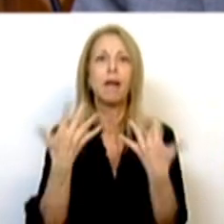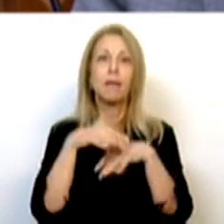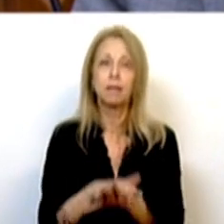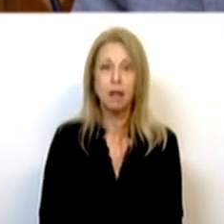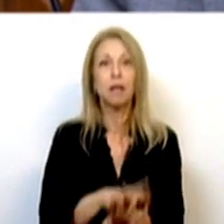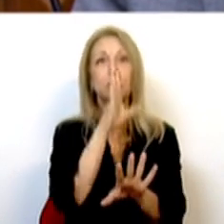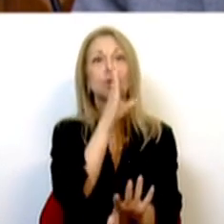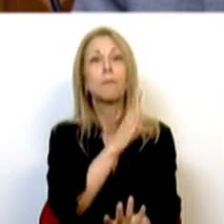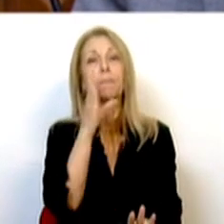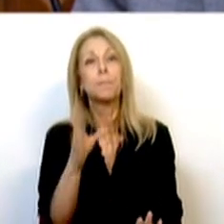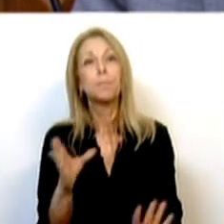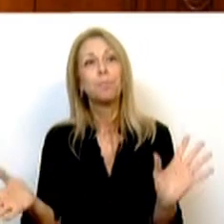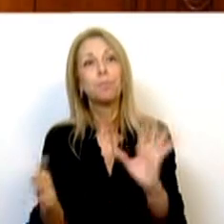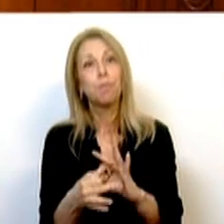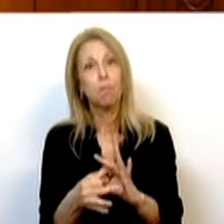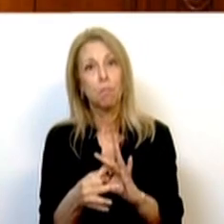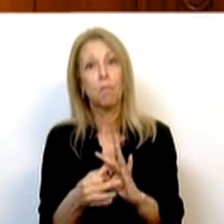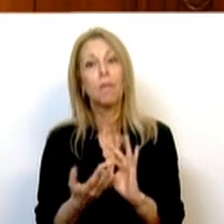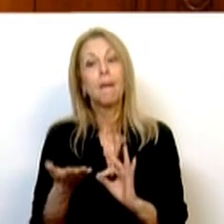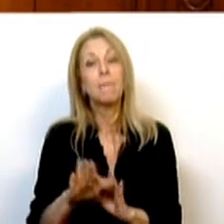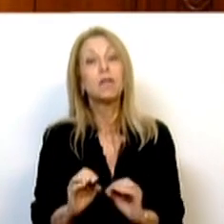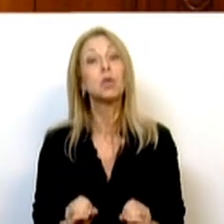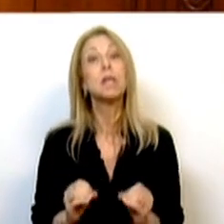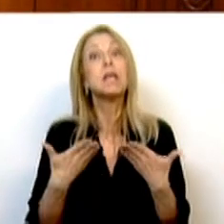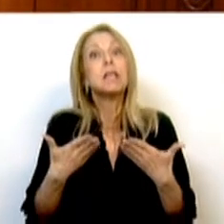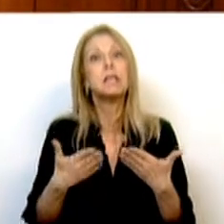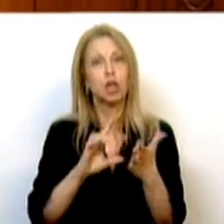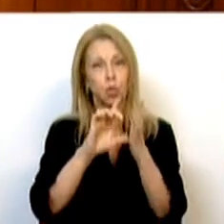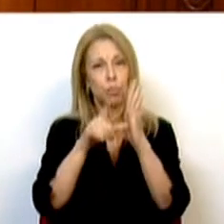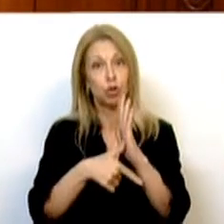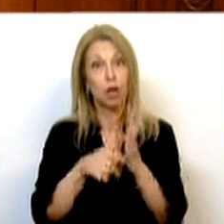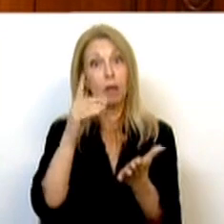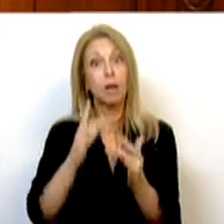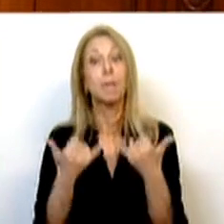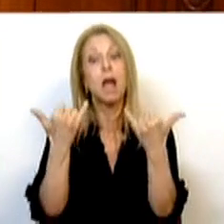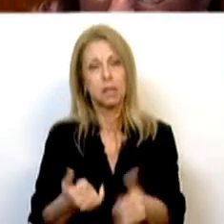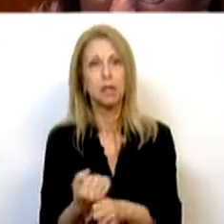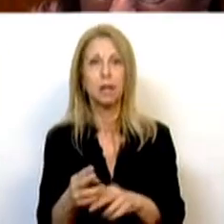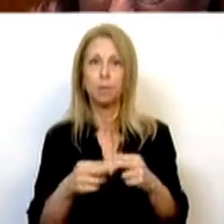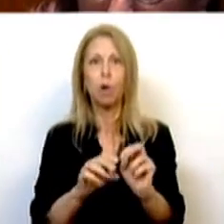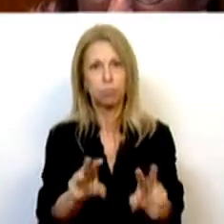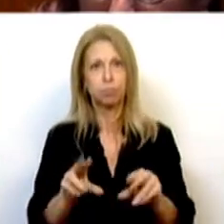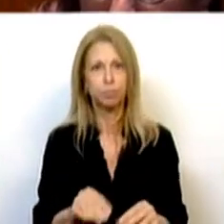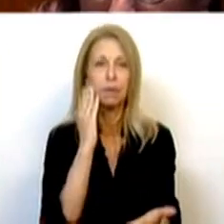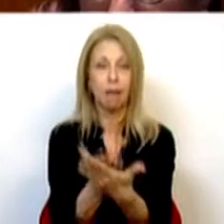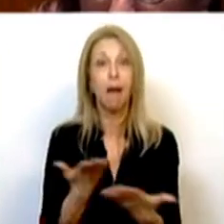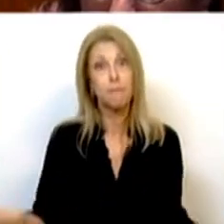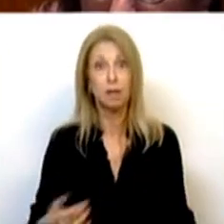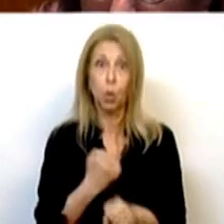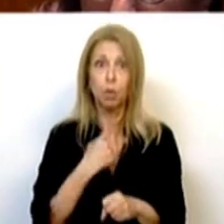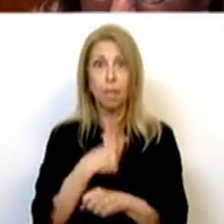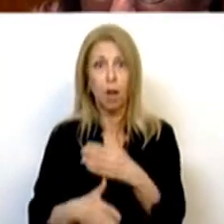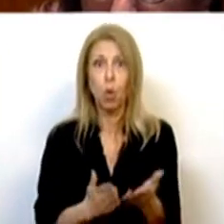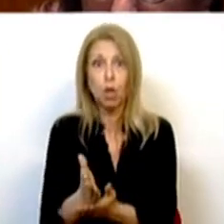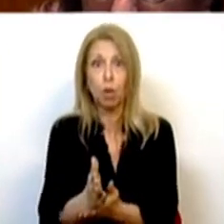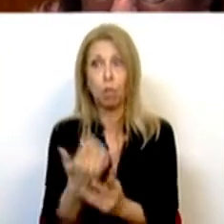execução de todos os passos iniciais até ao projeto para depois entrar em reabilitação. Mas este é um trabalho em contínuo e é trabalho que